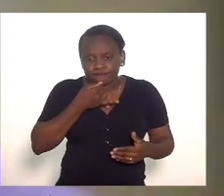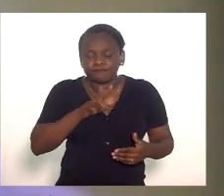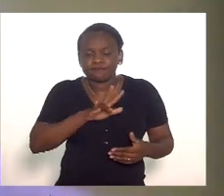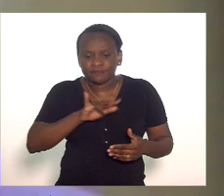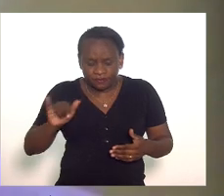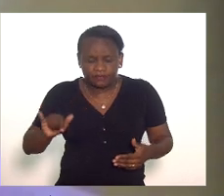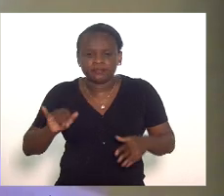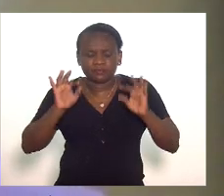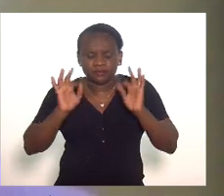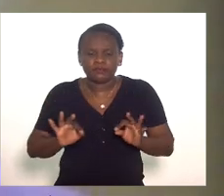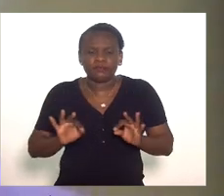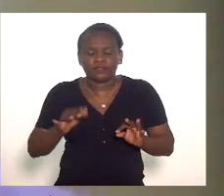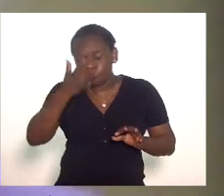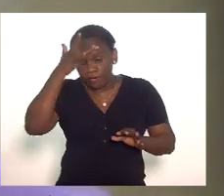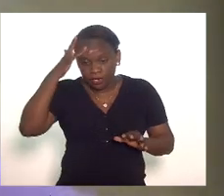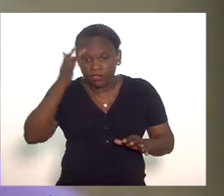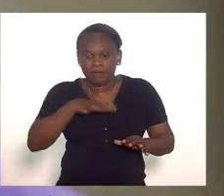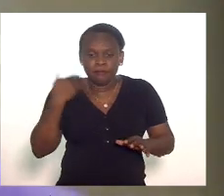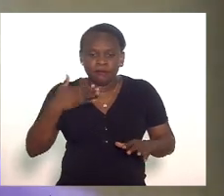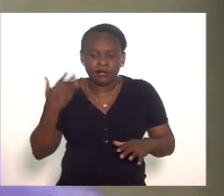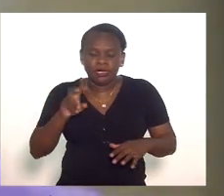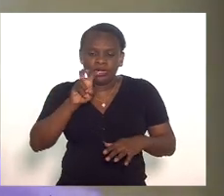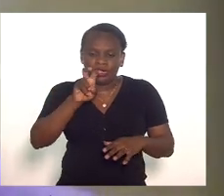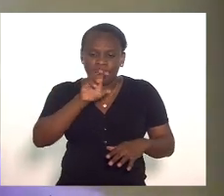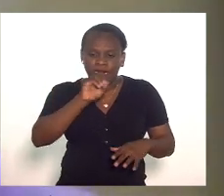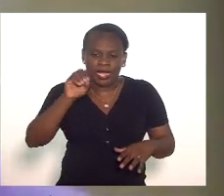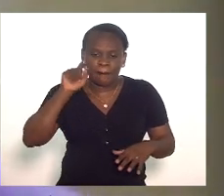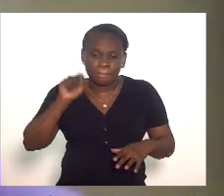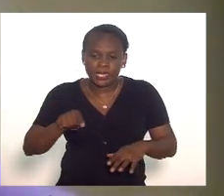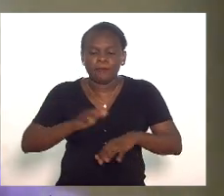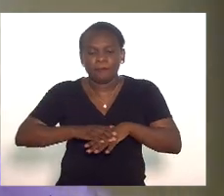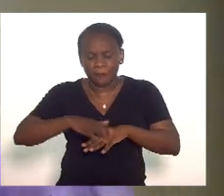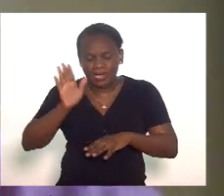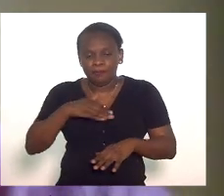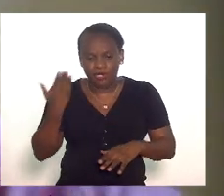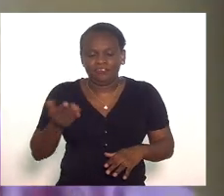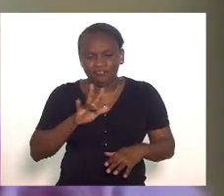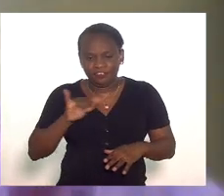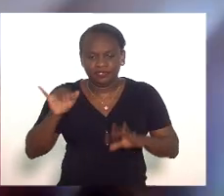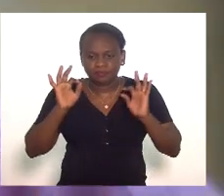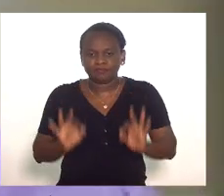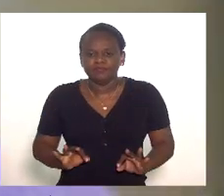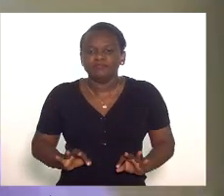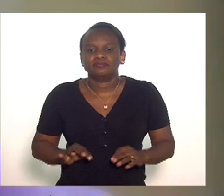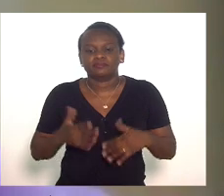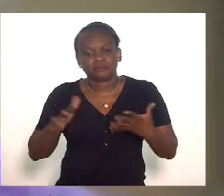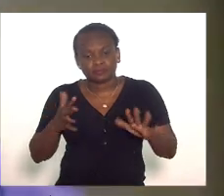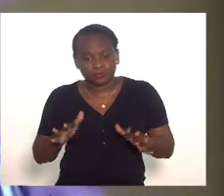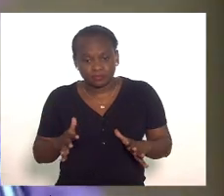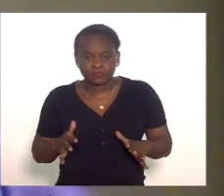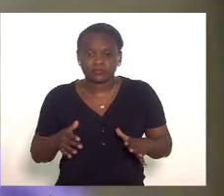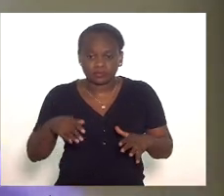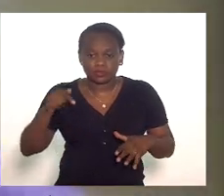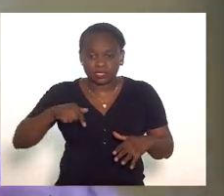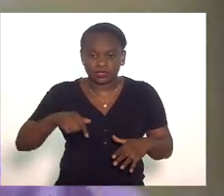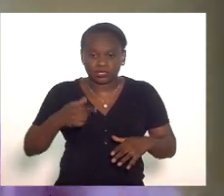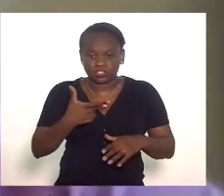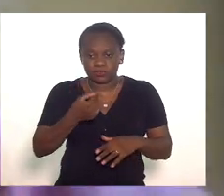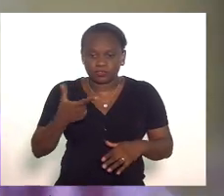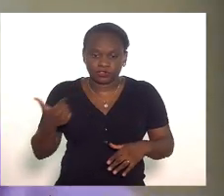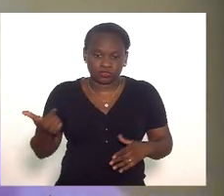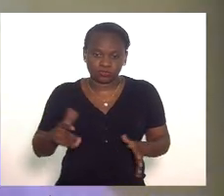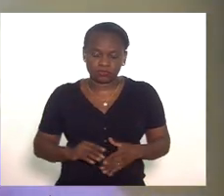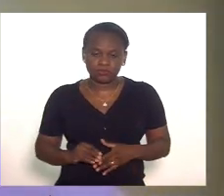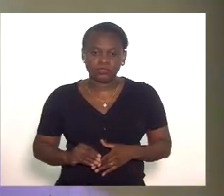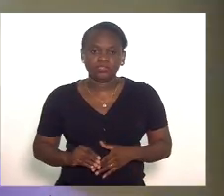bateremos a marca de 500 mil mortes em meados desse ano é uma